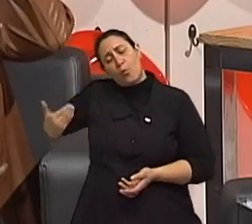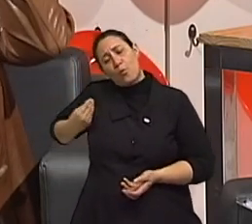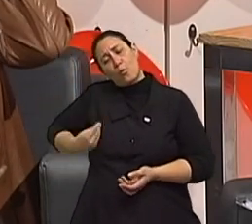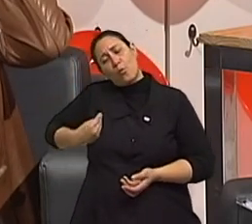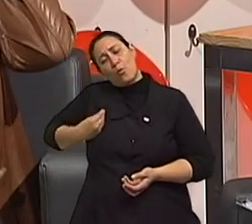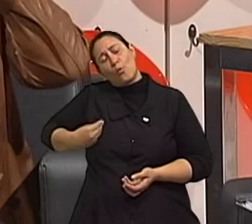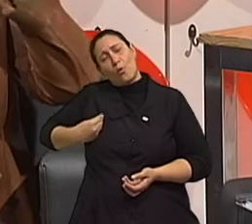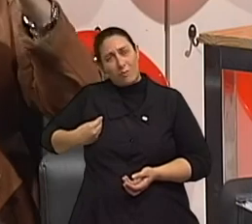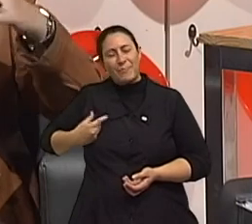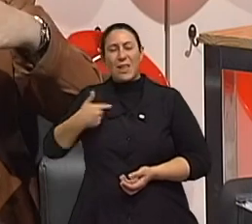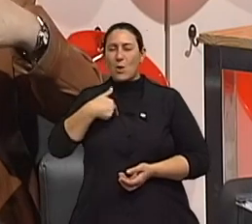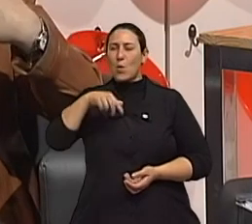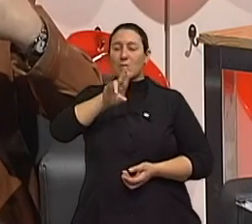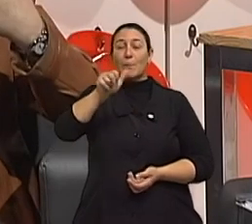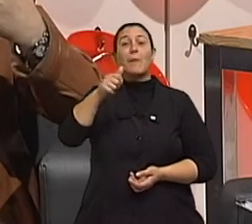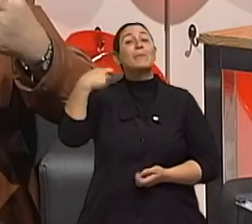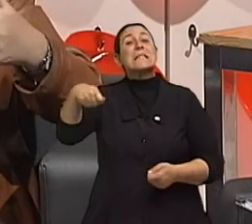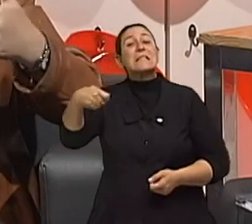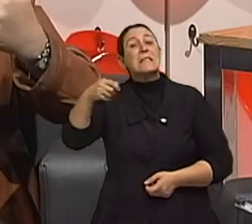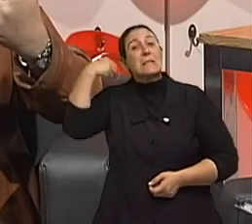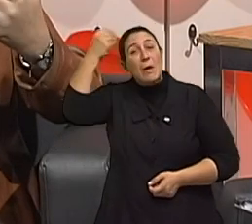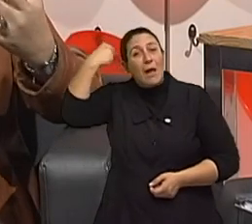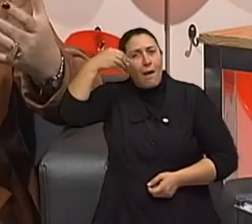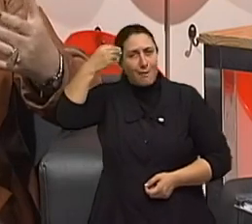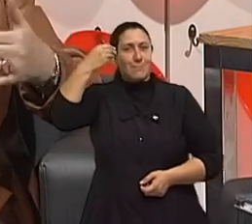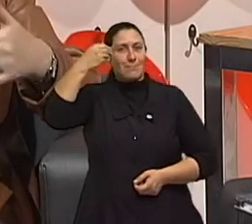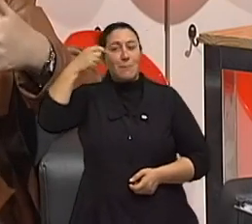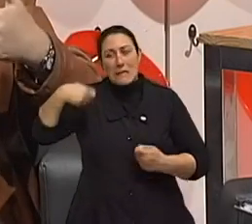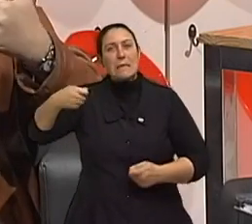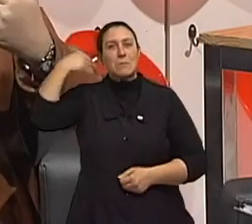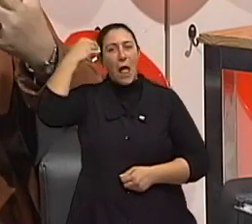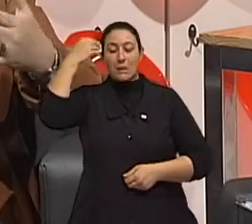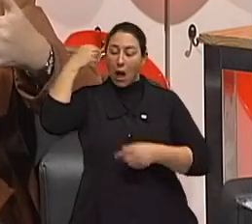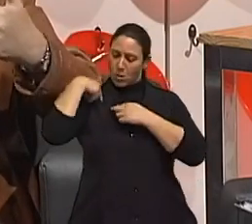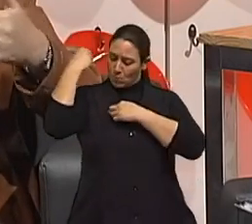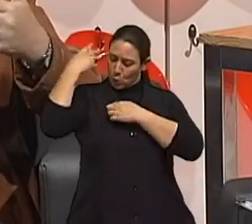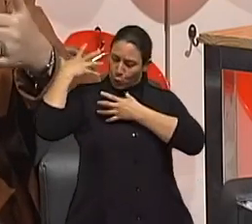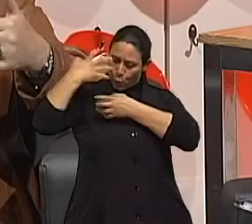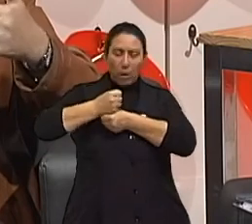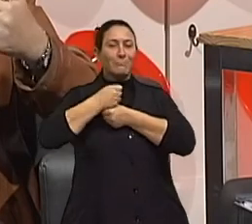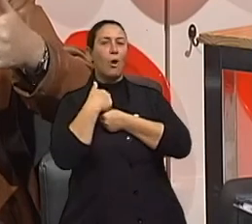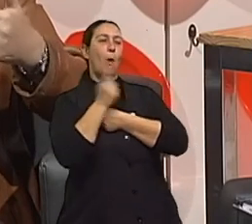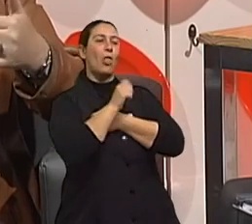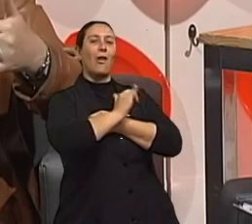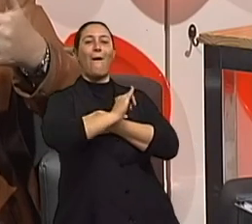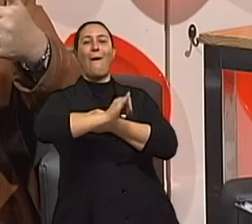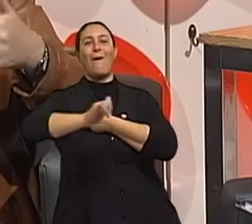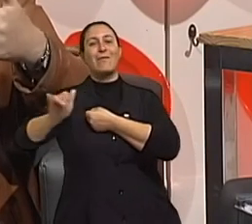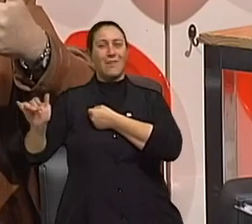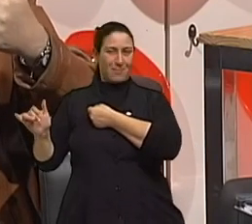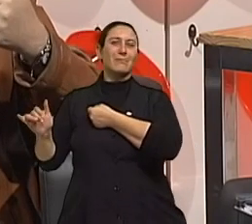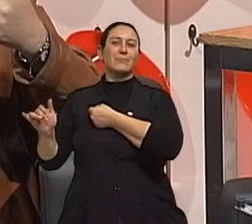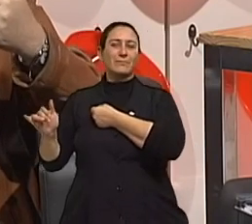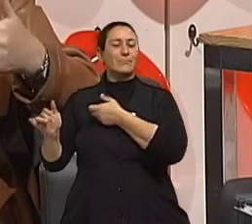Eu tenho uma expressão que eu gosto muito de usar, tem que ter experiência de sarjeta para ter história para contar. e essas histórias normalmente estão associadas a